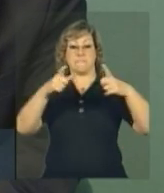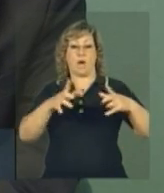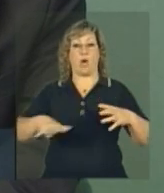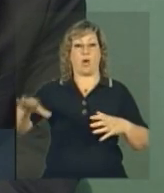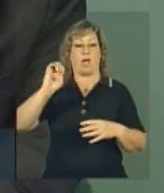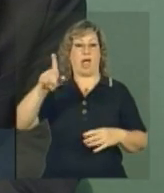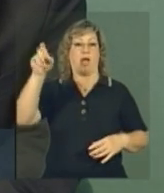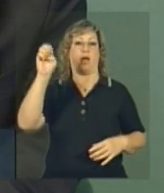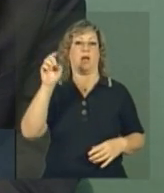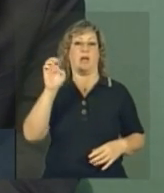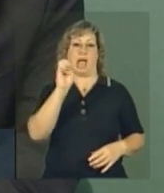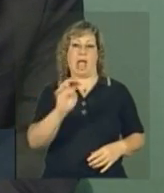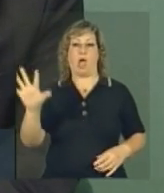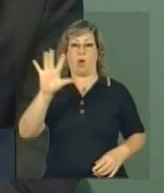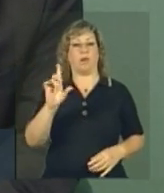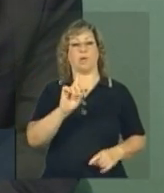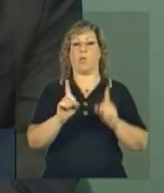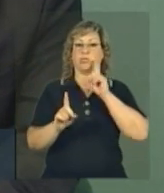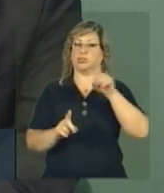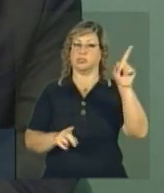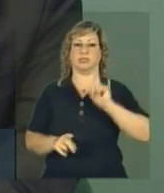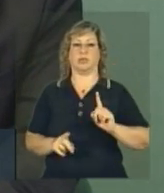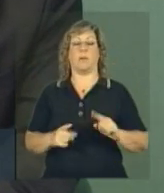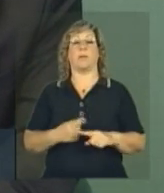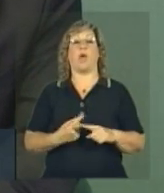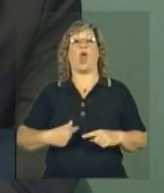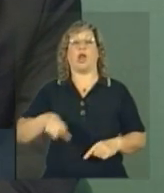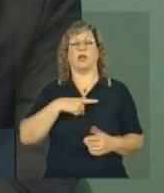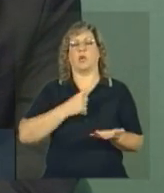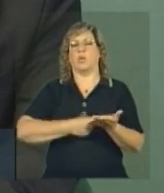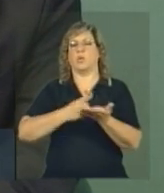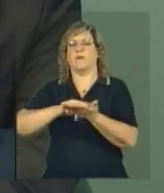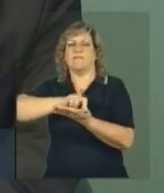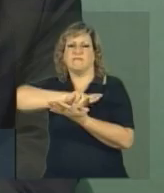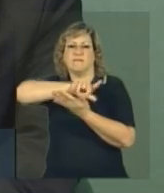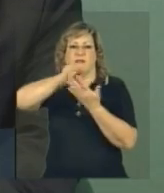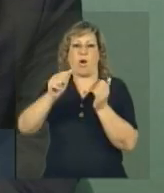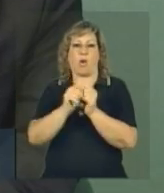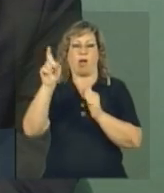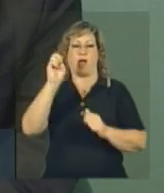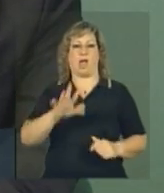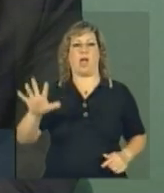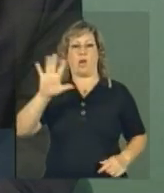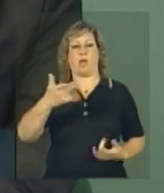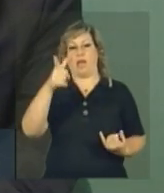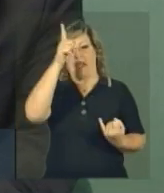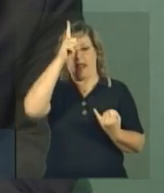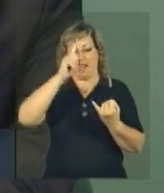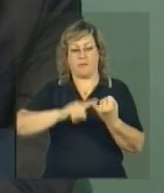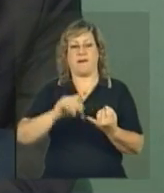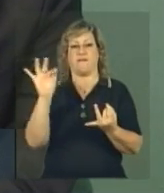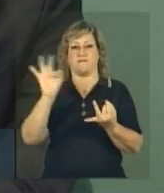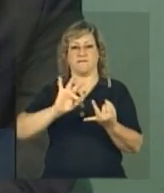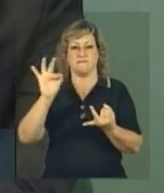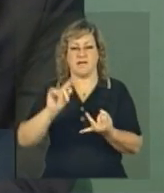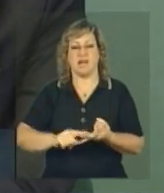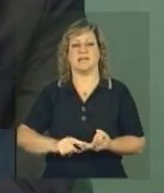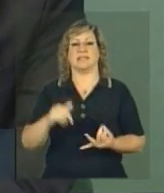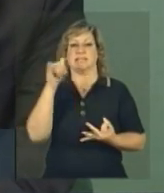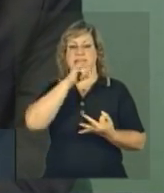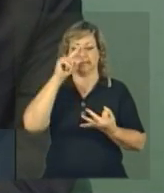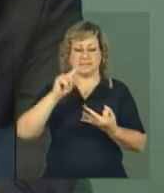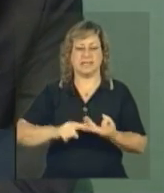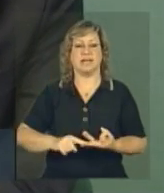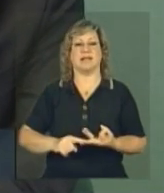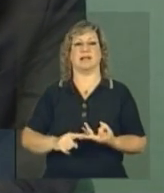não nos Estados Unidos. E por que isso? Porque nós temos muitos acordos com a Europa, com a Alemanha, com a França, com a